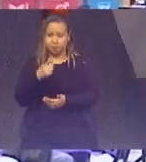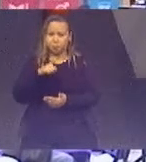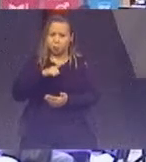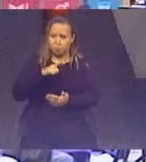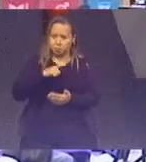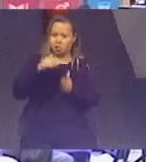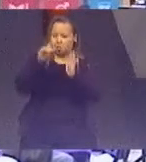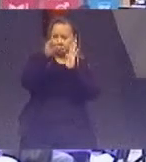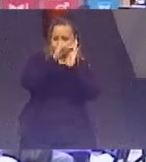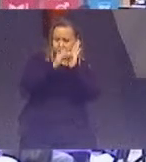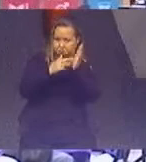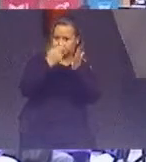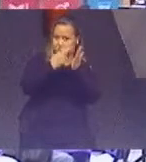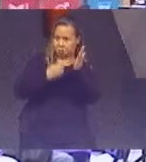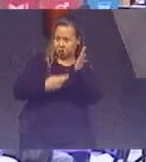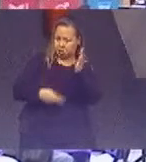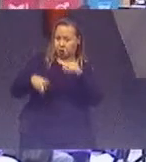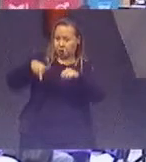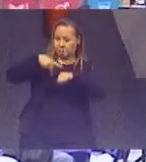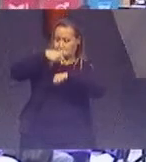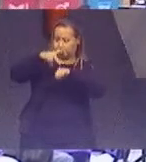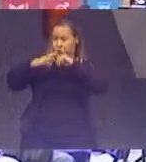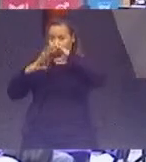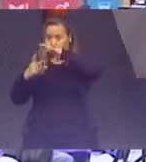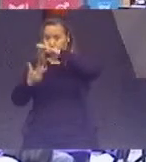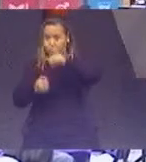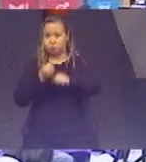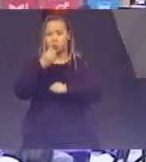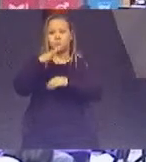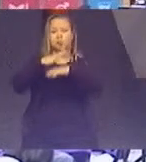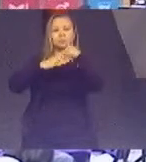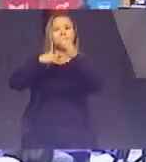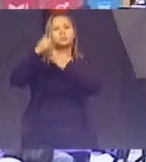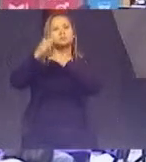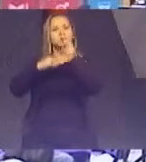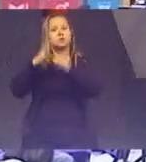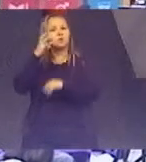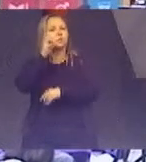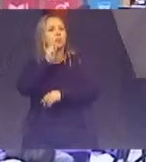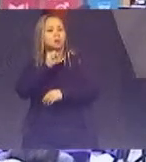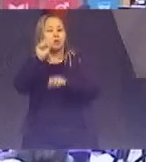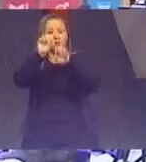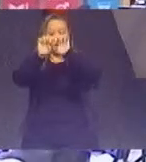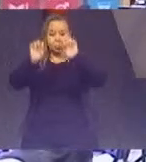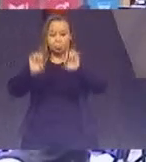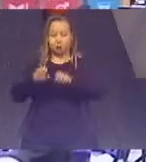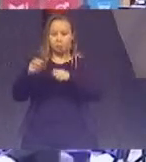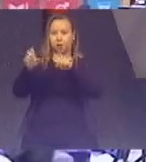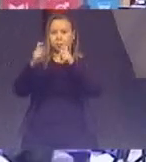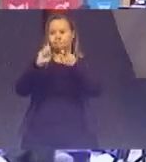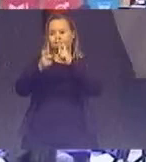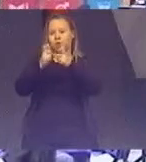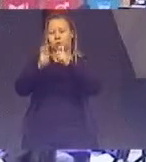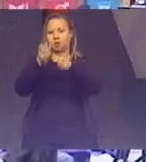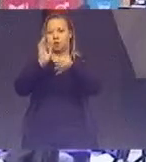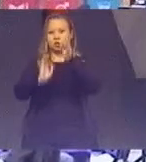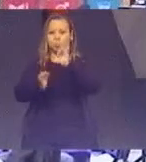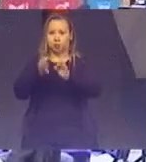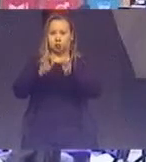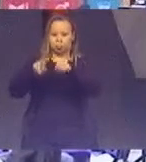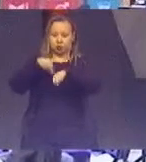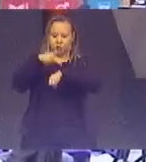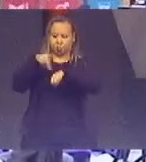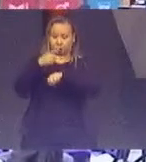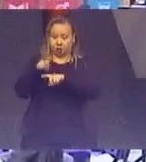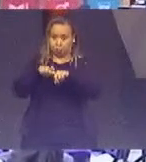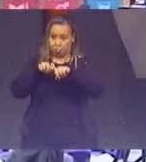relatório mundial de boas práticas que são adotadas pelo sistema de administração de justiça do país e por